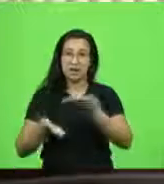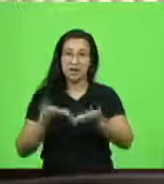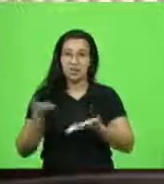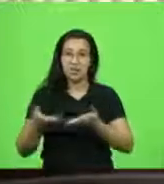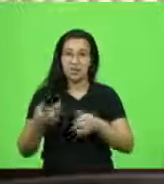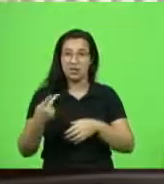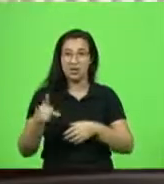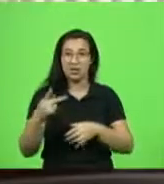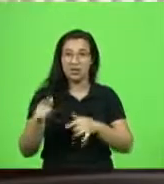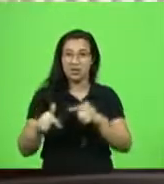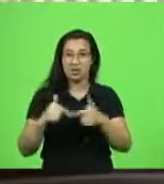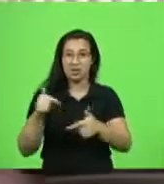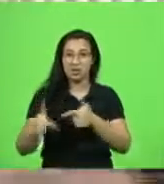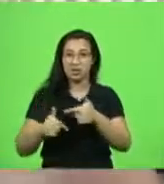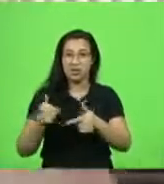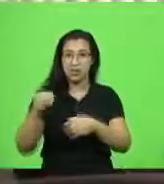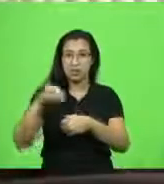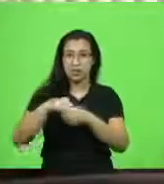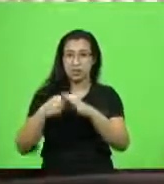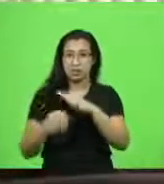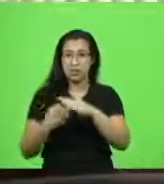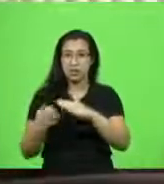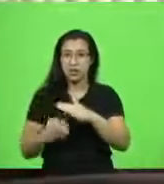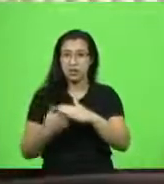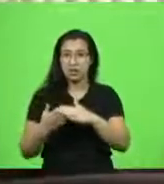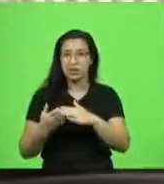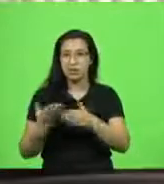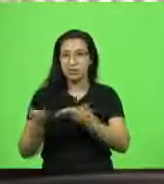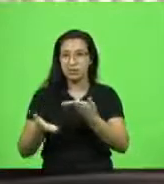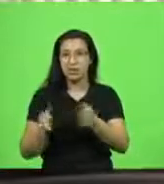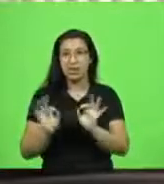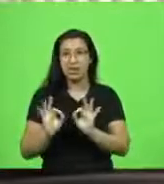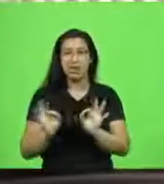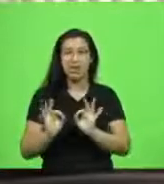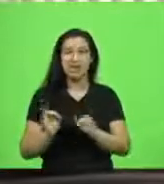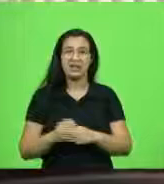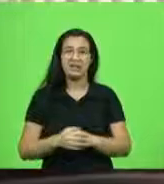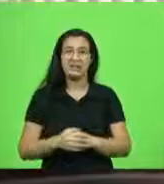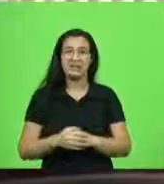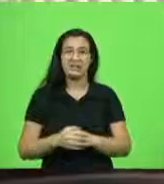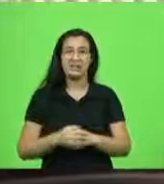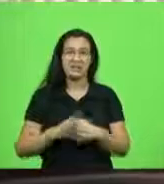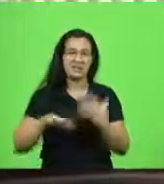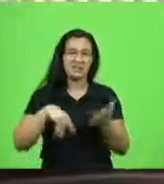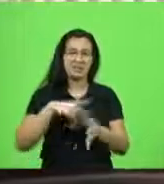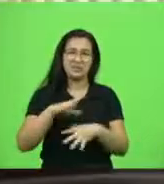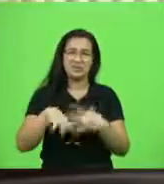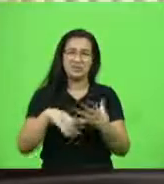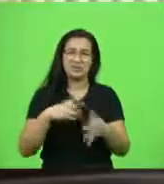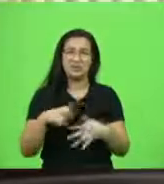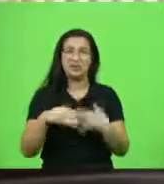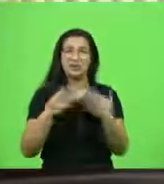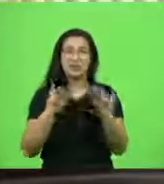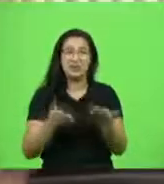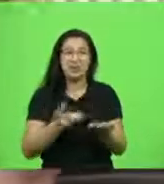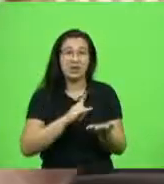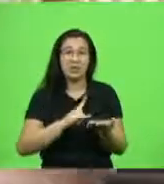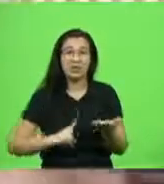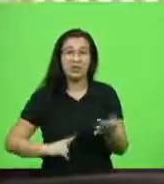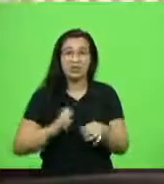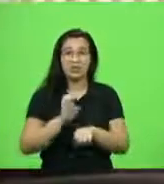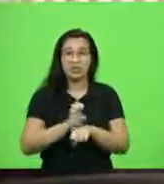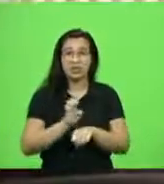funcionários, é um rolo só. e o governo do Estado diz que